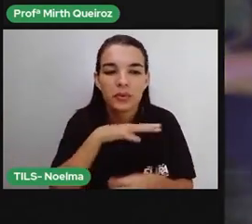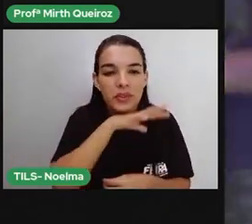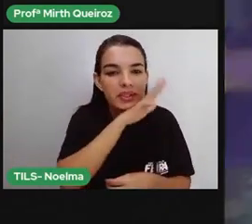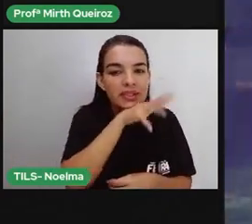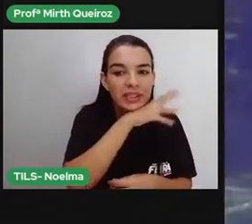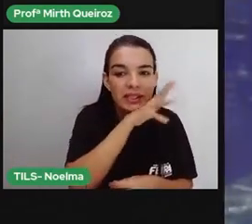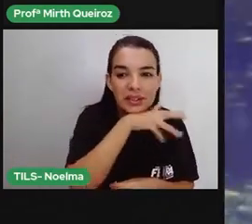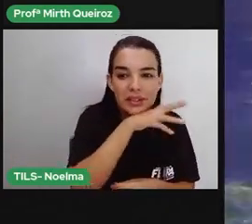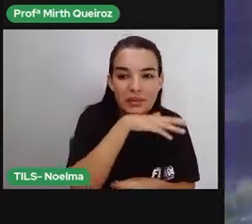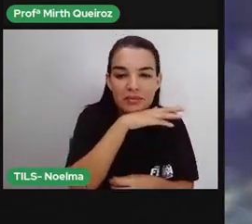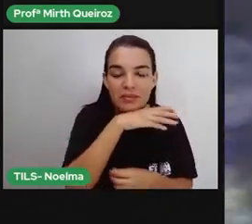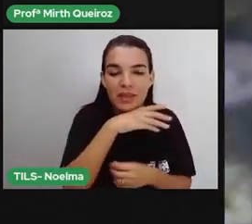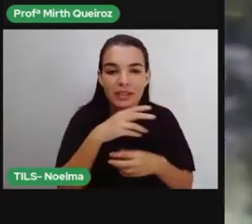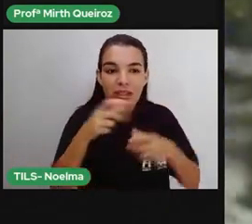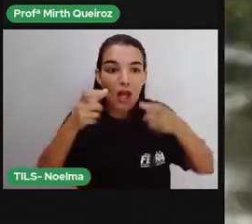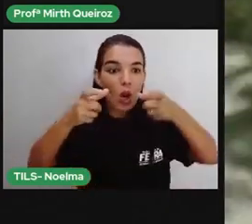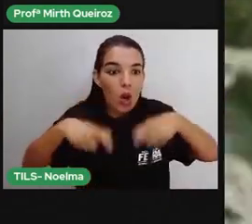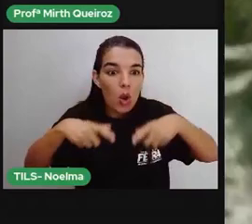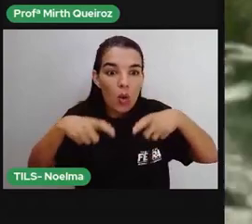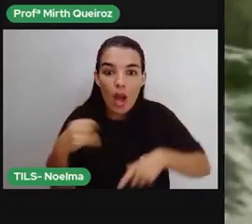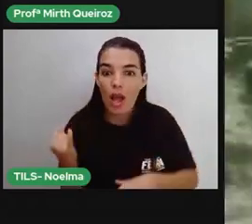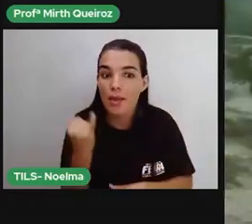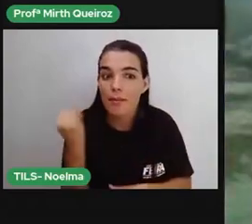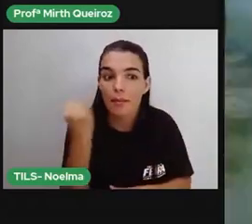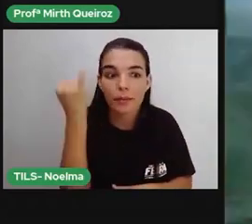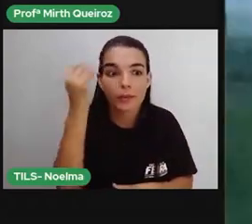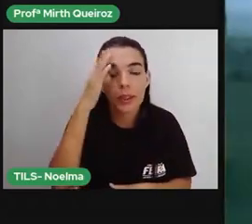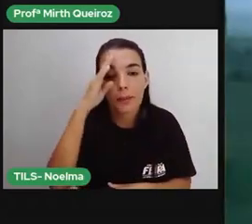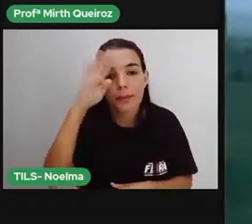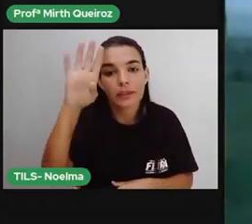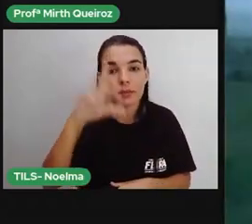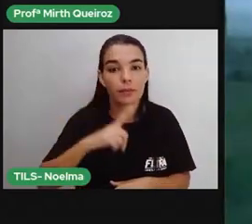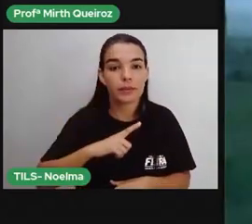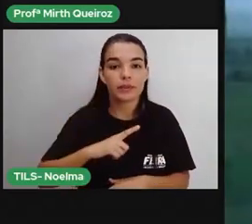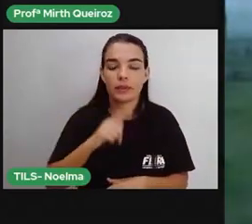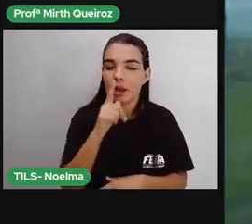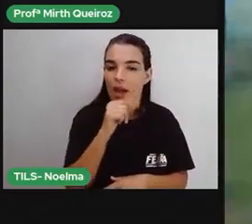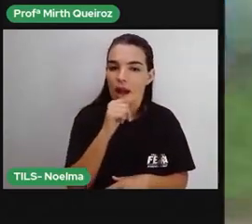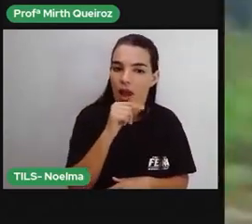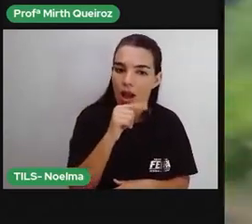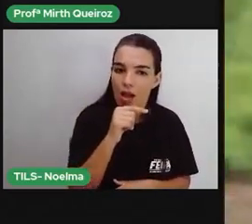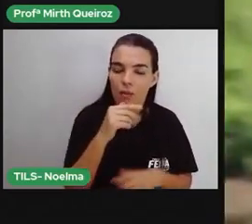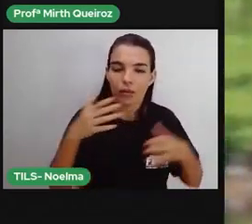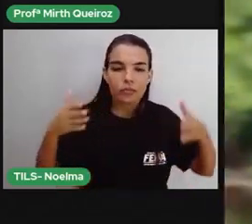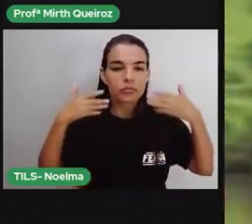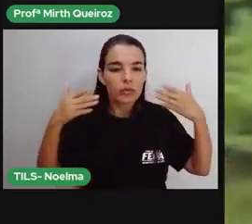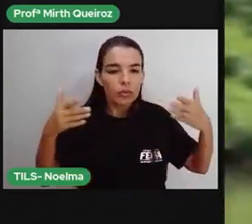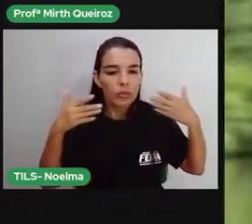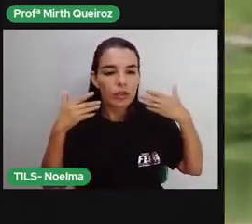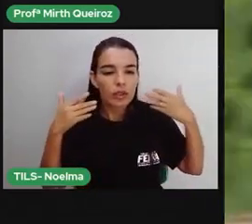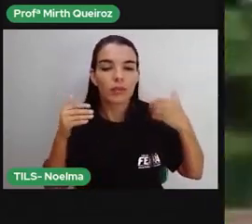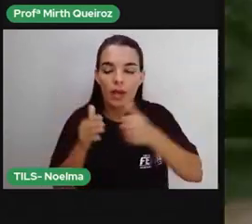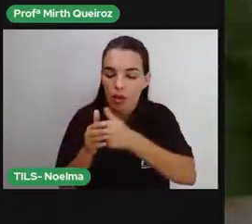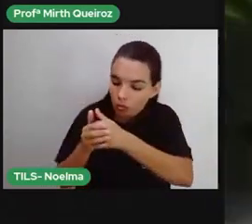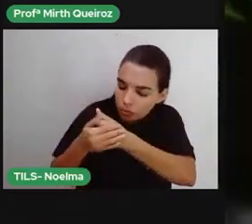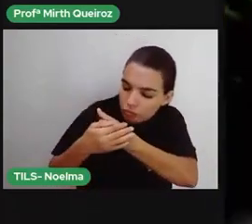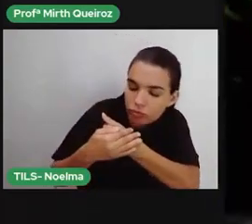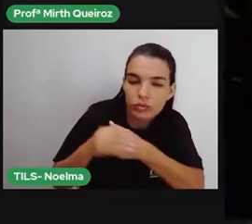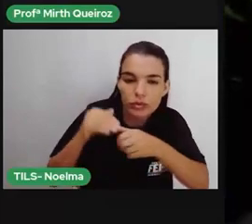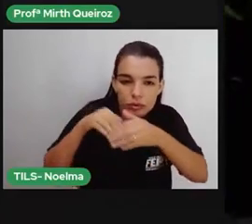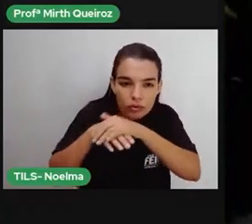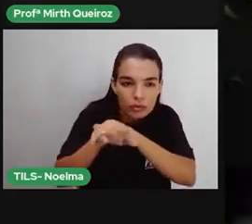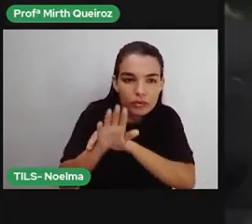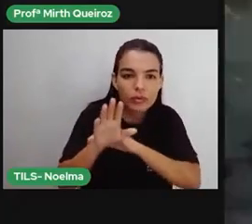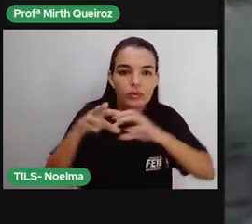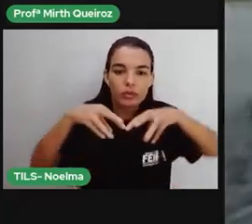Um lugar essencial para o fornecimento de água, estabilidade do clima e conservação do solo. Um